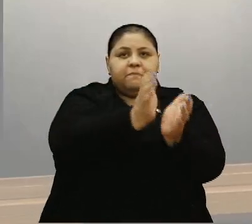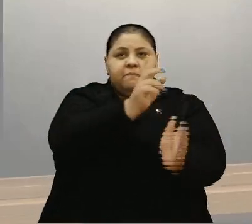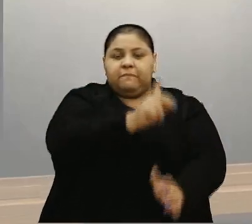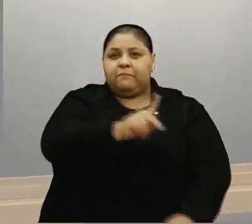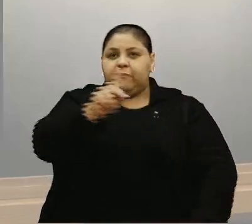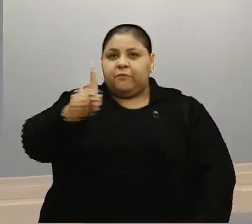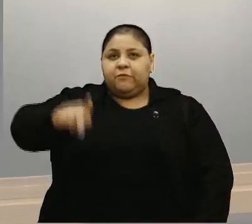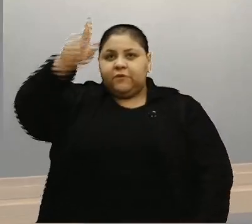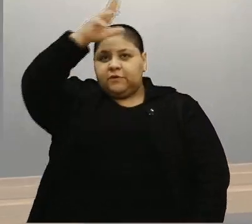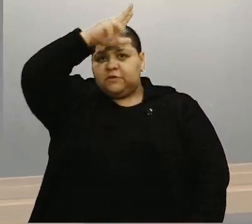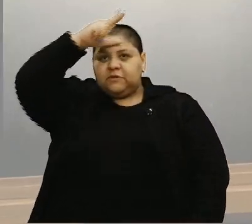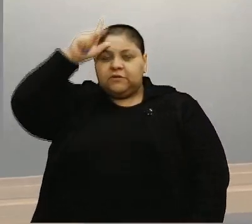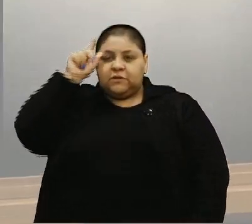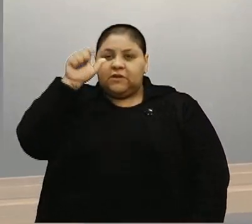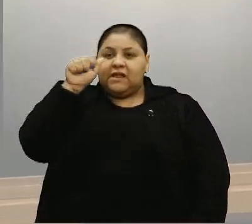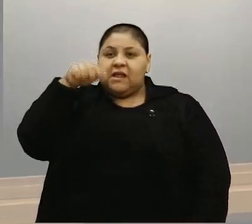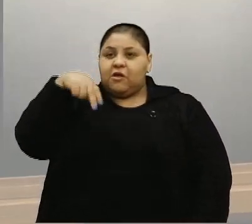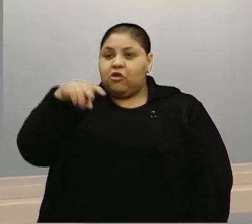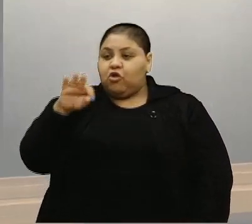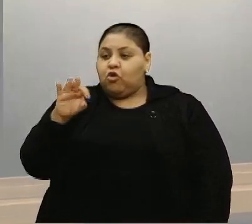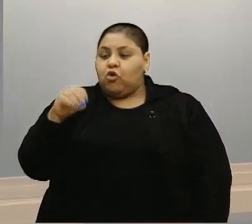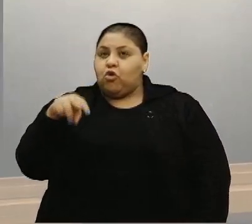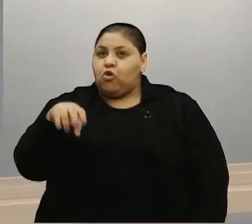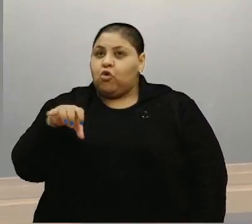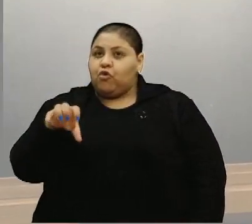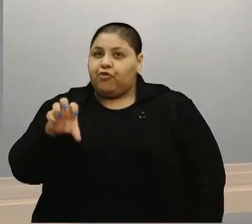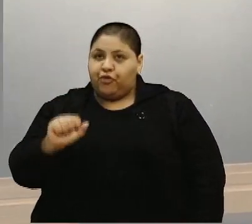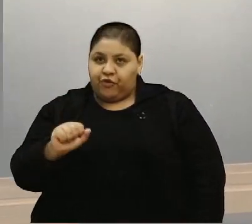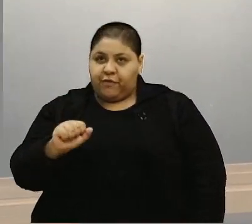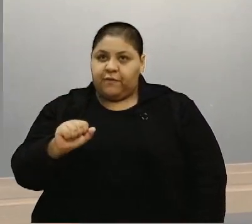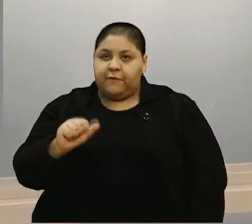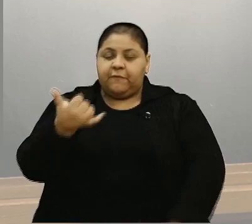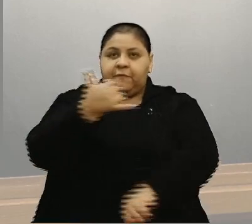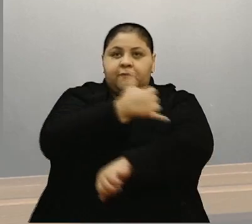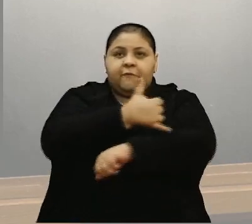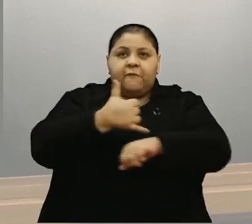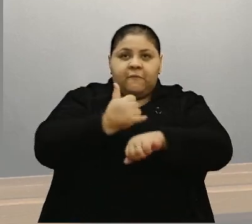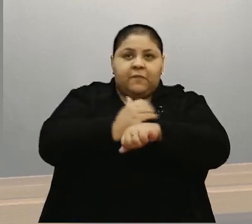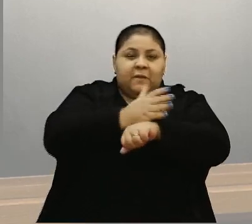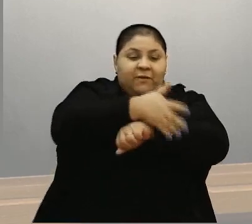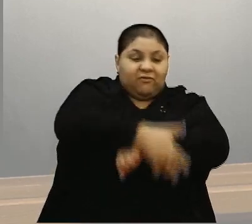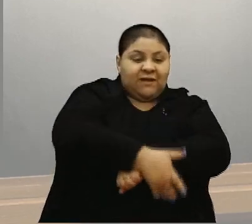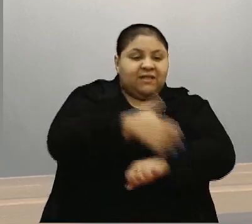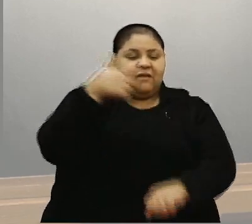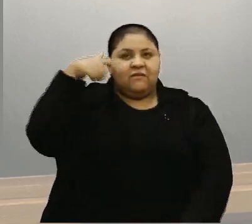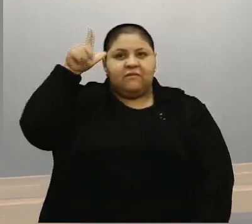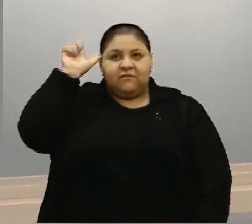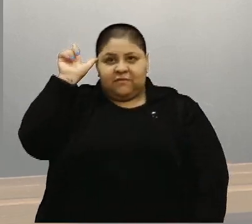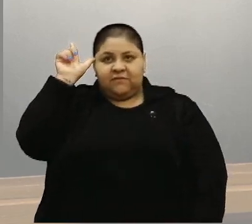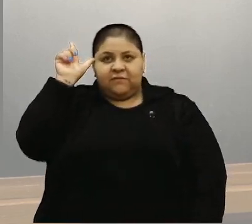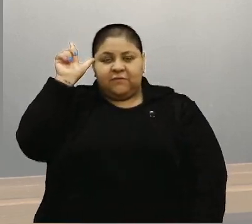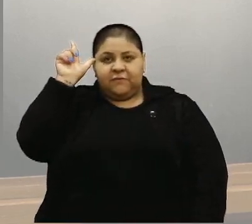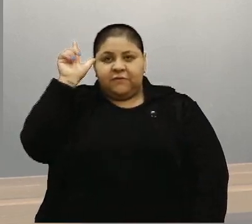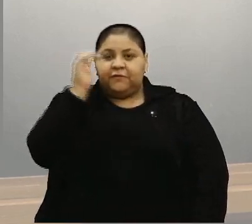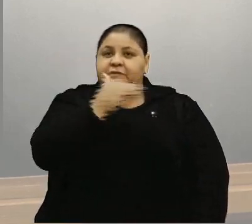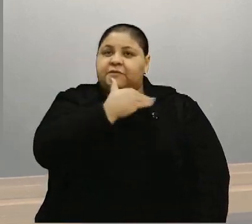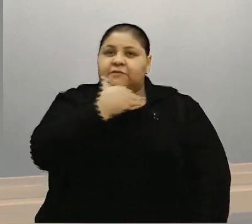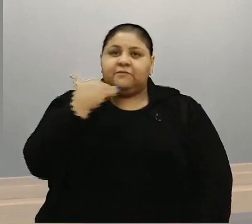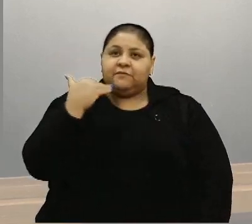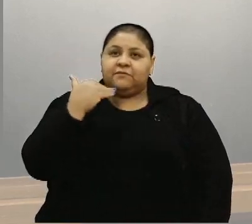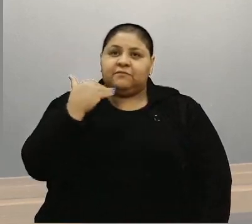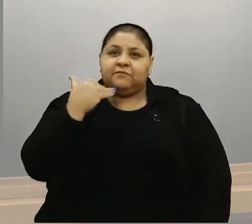município, Antônio Leite, pelo passamento na madrugada de ontem. A dona Zélia morreu aos